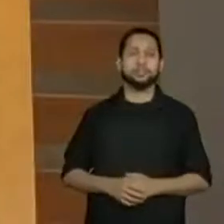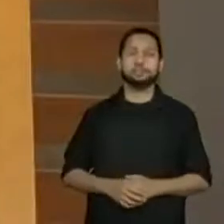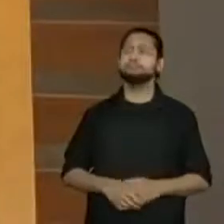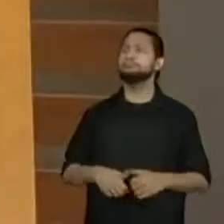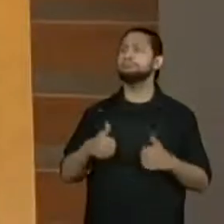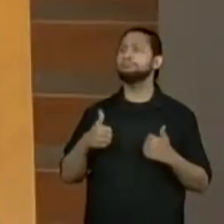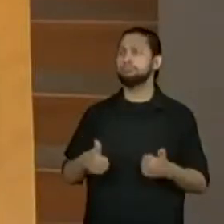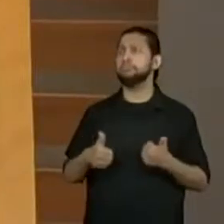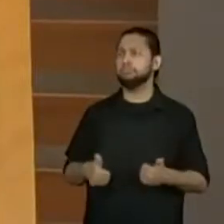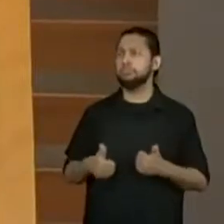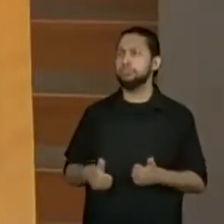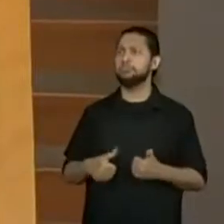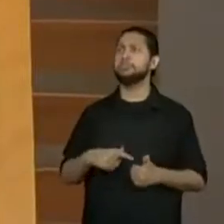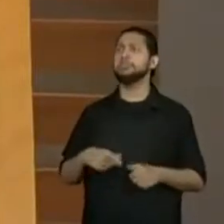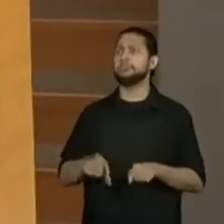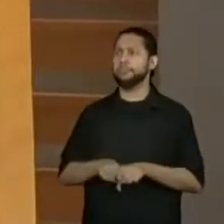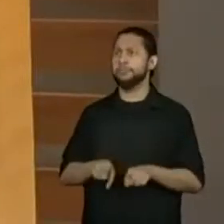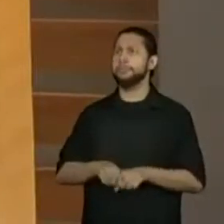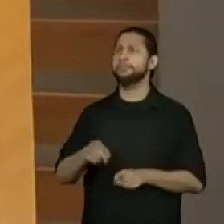Despedida.